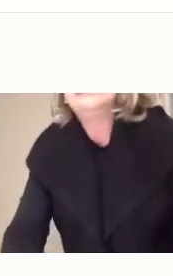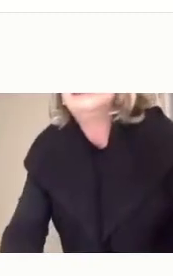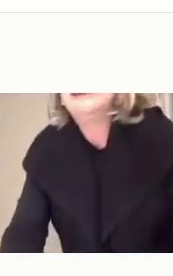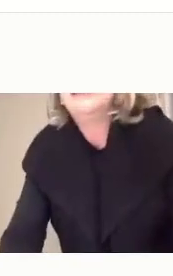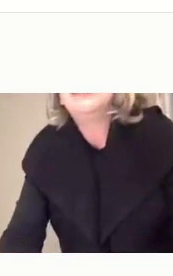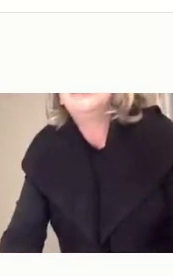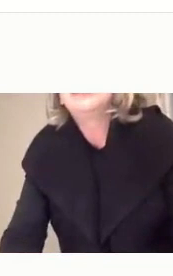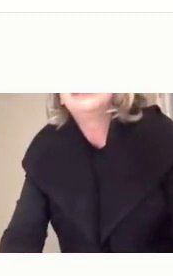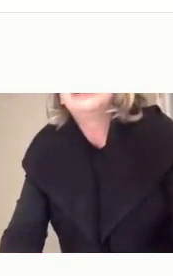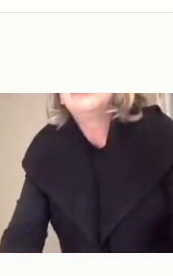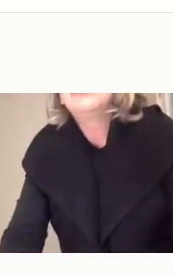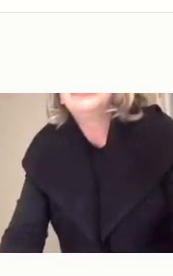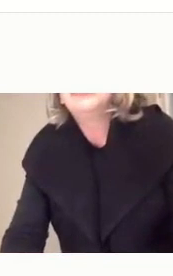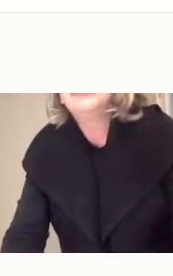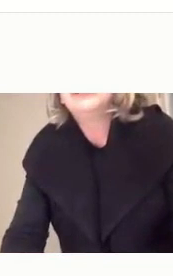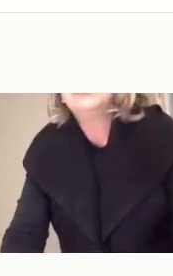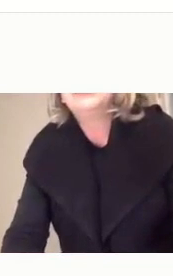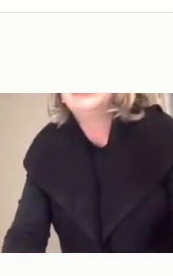Obrigada, Ana Paula.